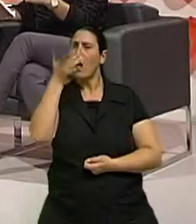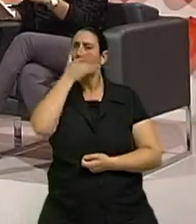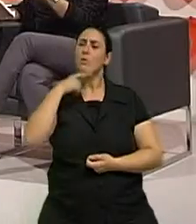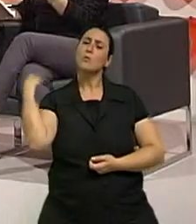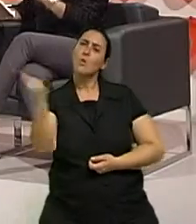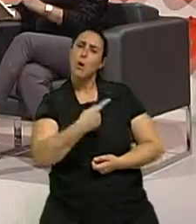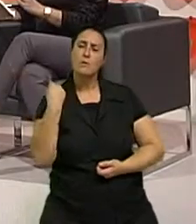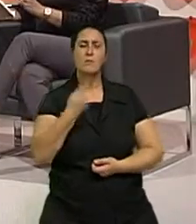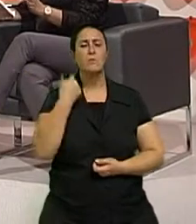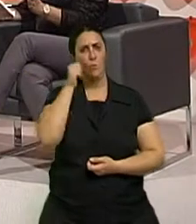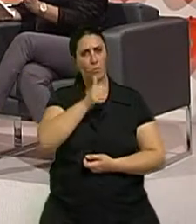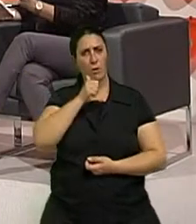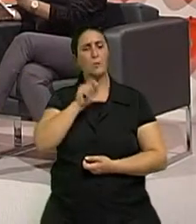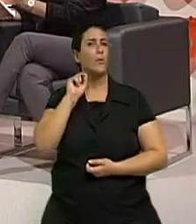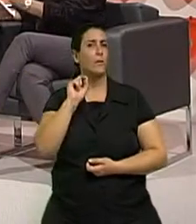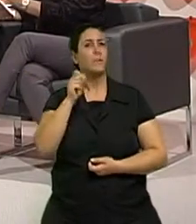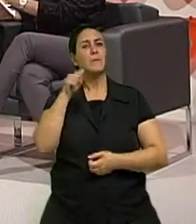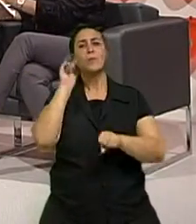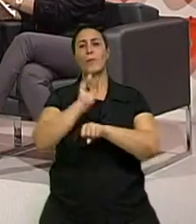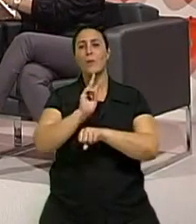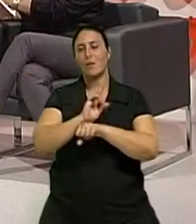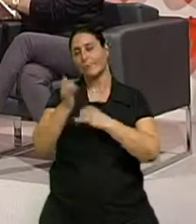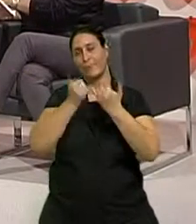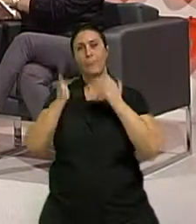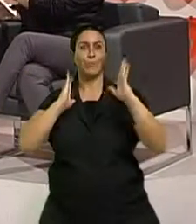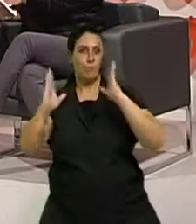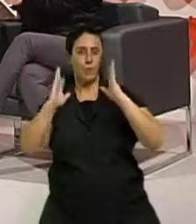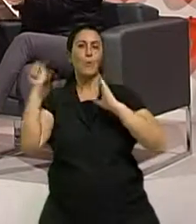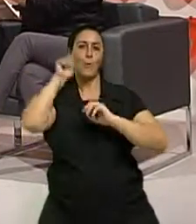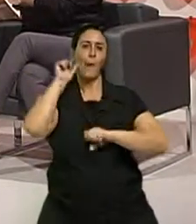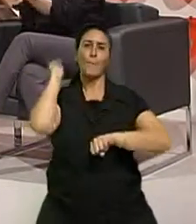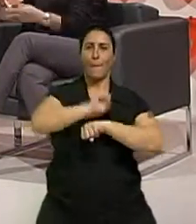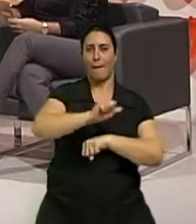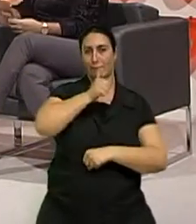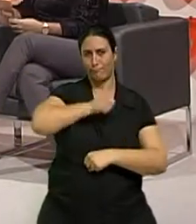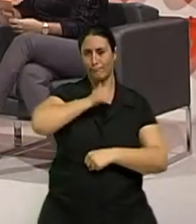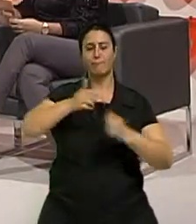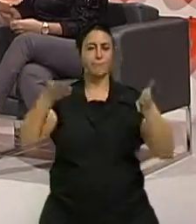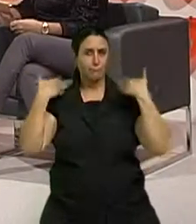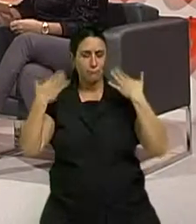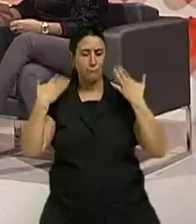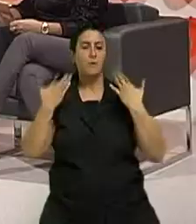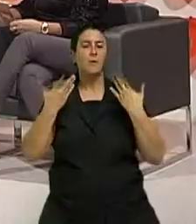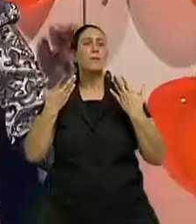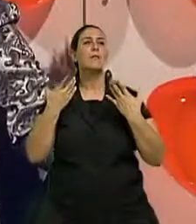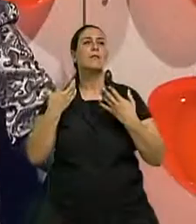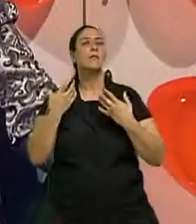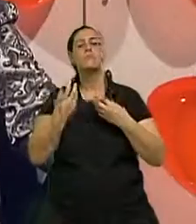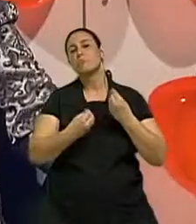mulheres, na questão do período de menopausa até chegar ao climatério. Bom,